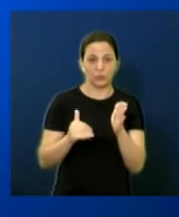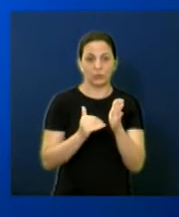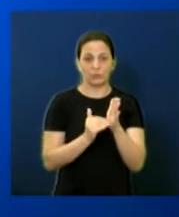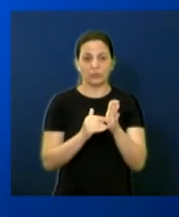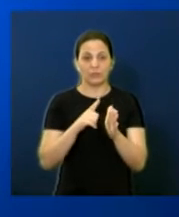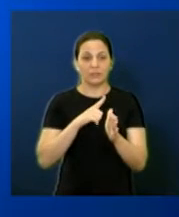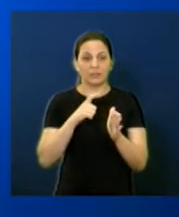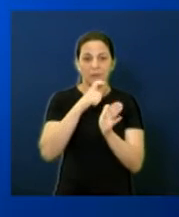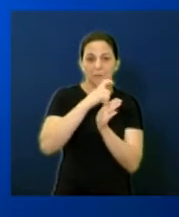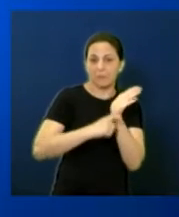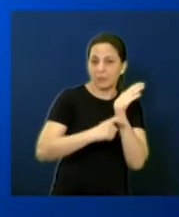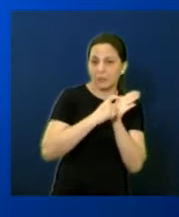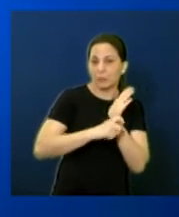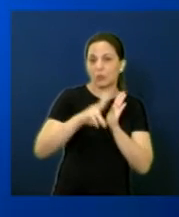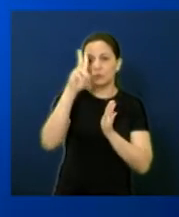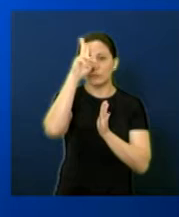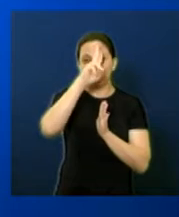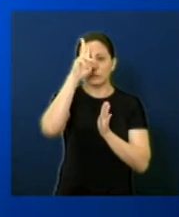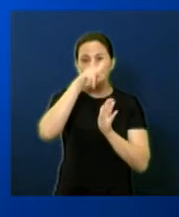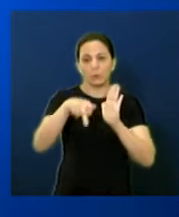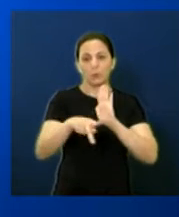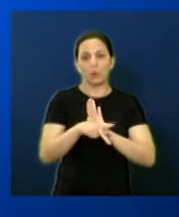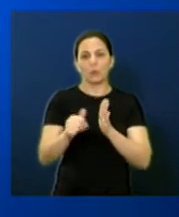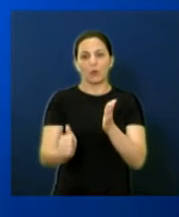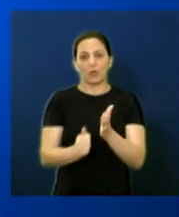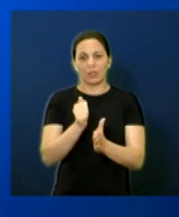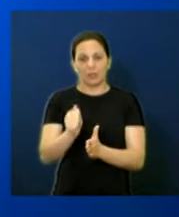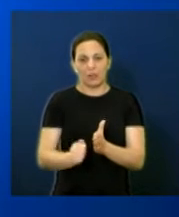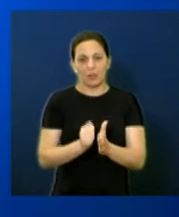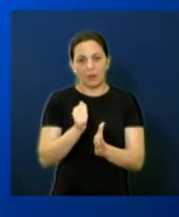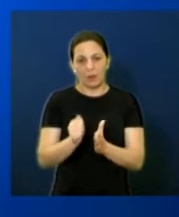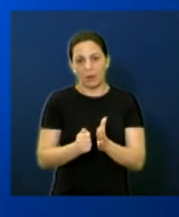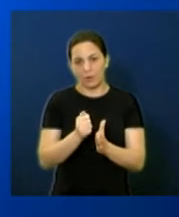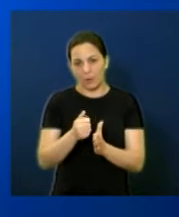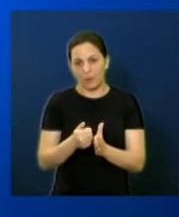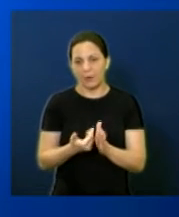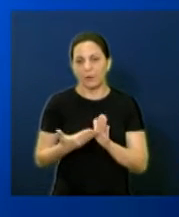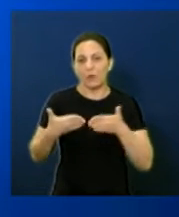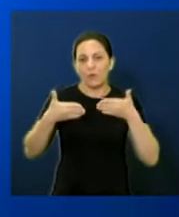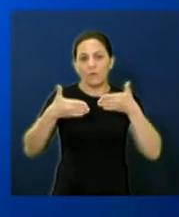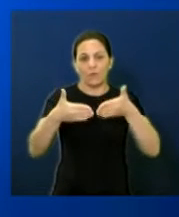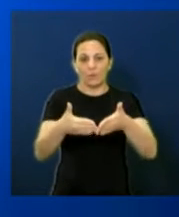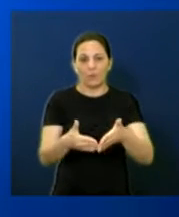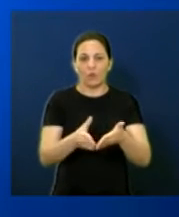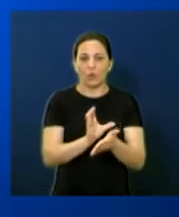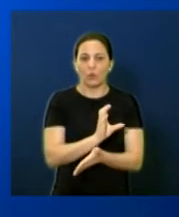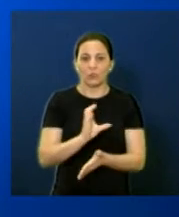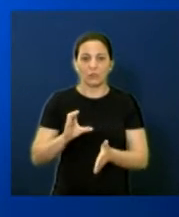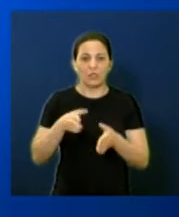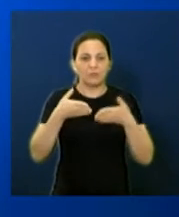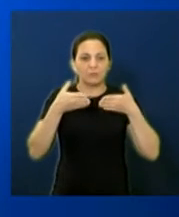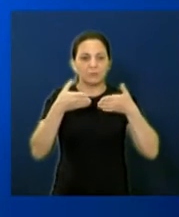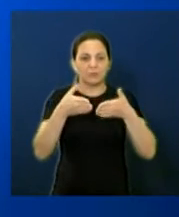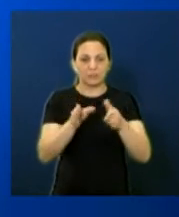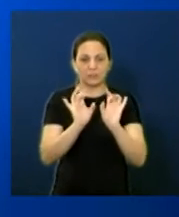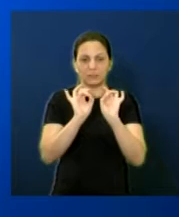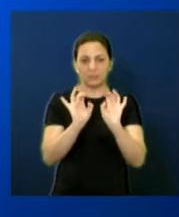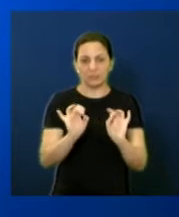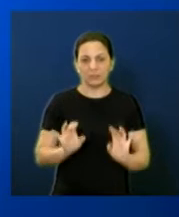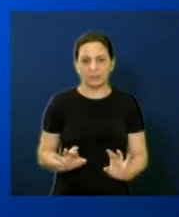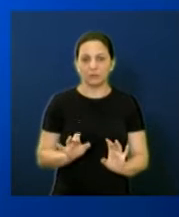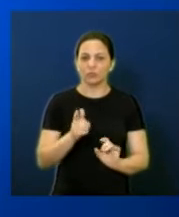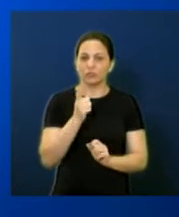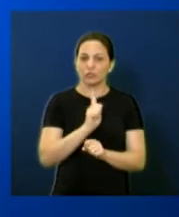questão do inventário do patrimônio histórico da cidade é foco dos conselhos específicos e da gerência